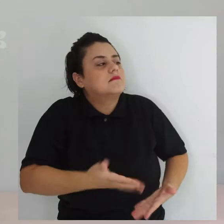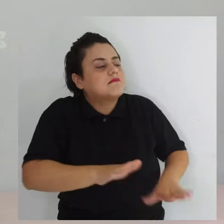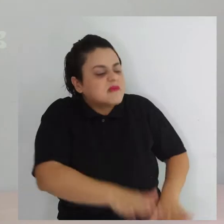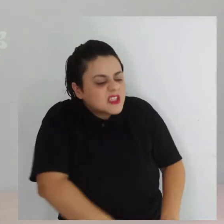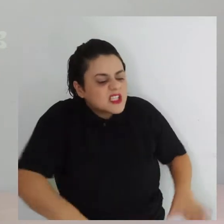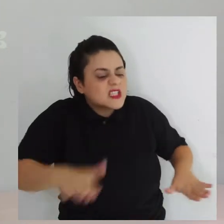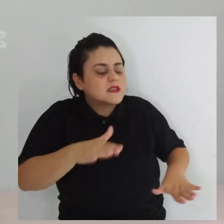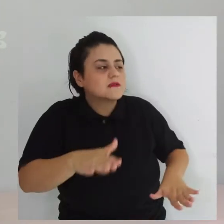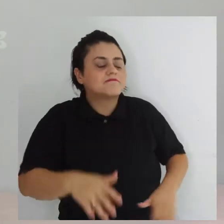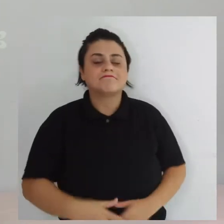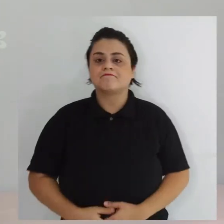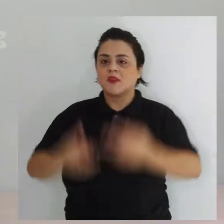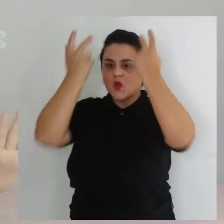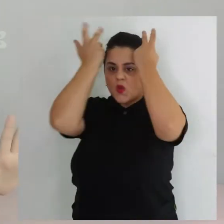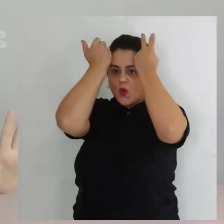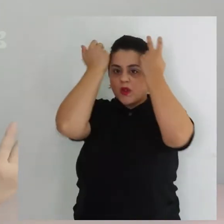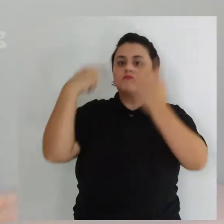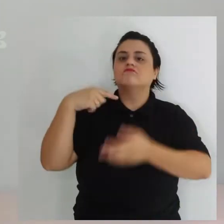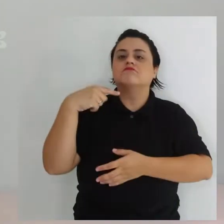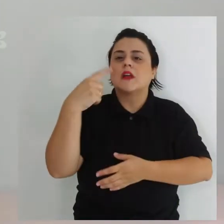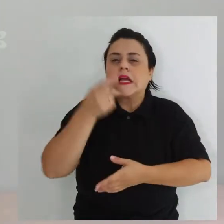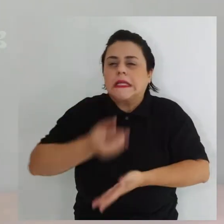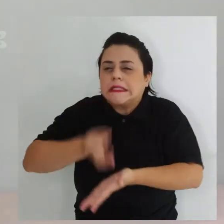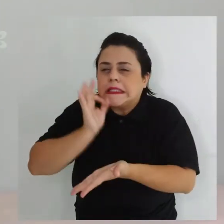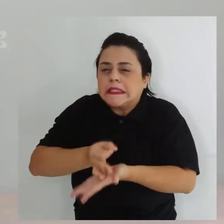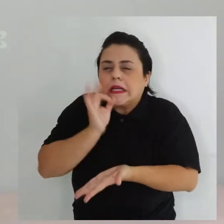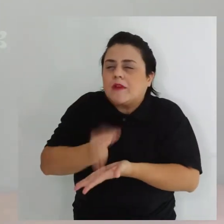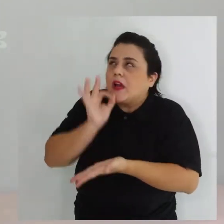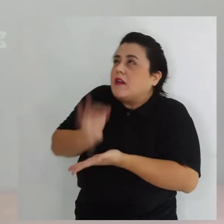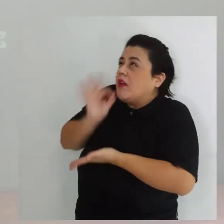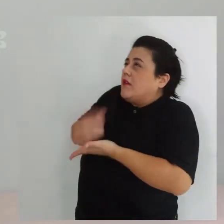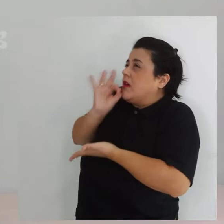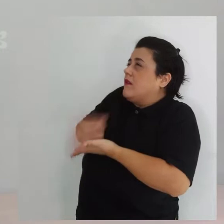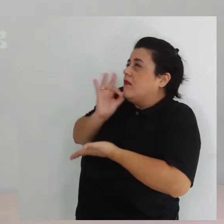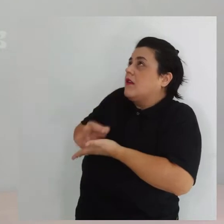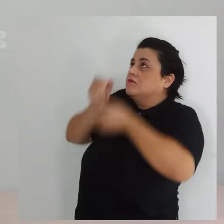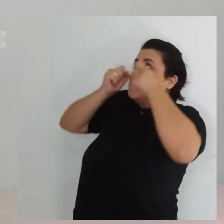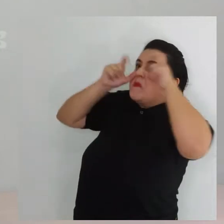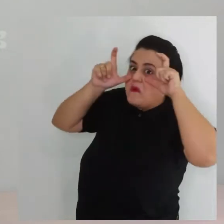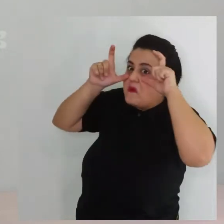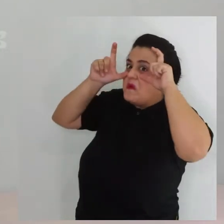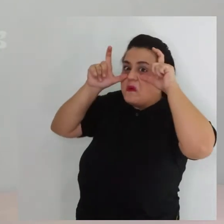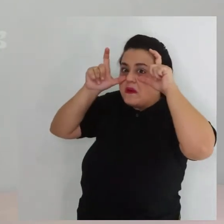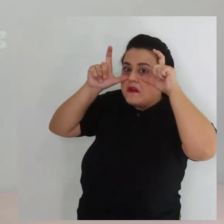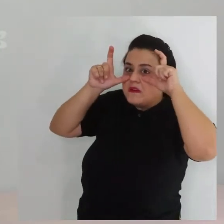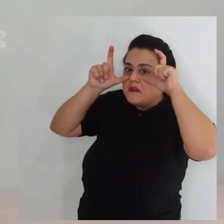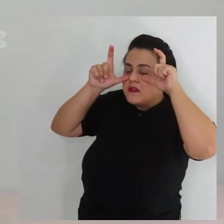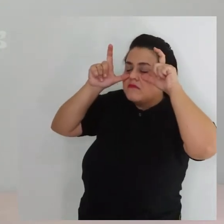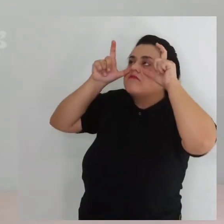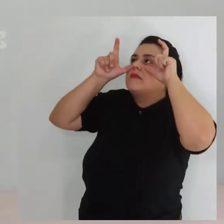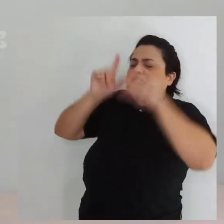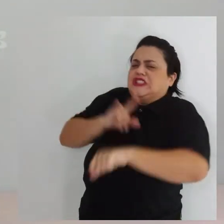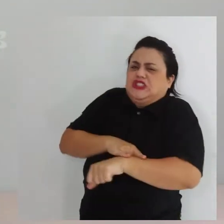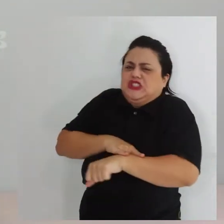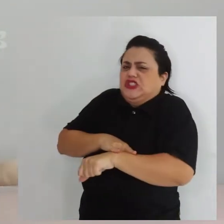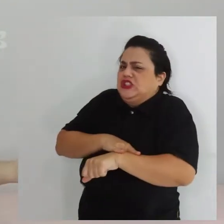O coelho saiu dali, mas tomou tanto café que perdeu o sono e ficou a noite inteira fazendo xixi. Mas